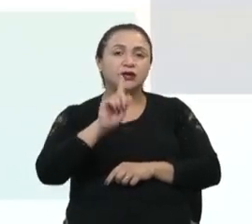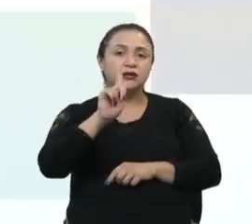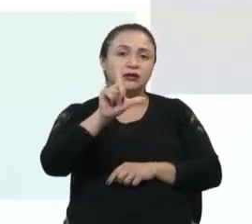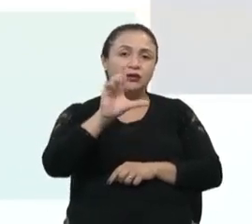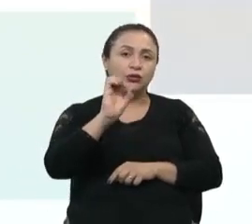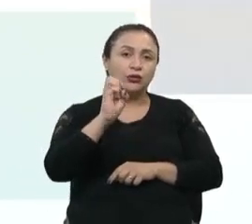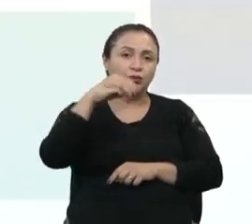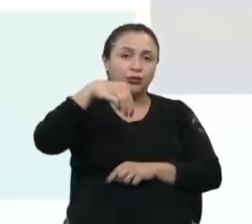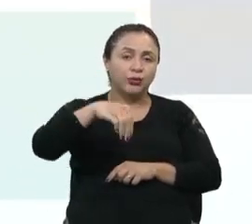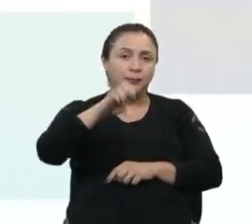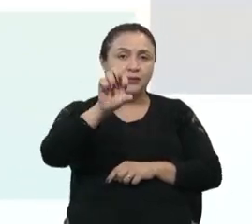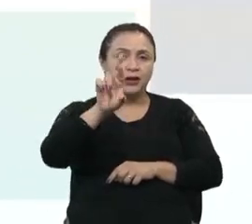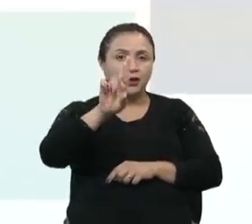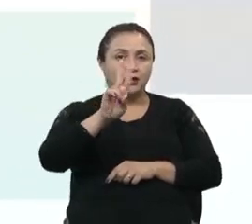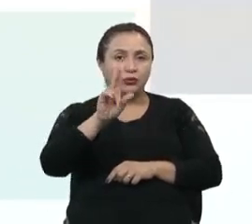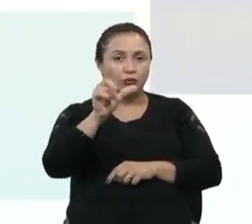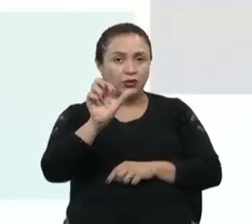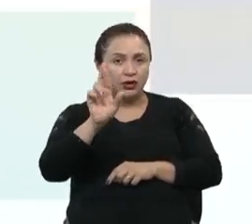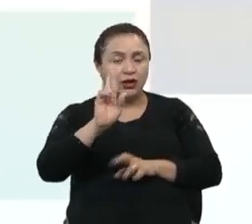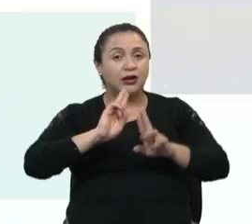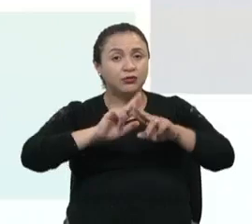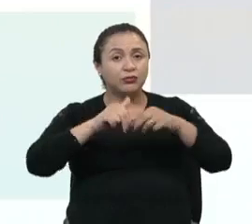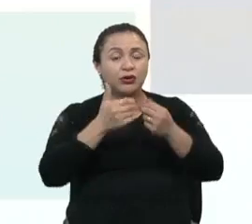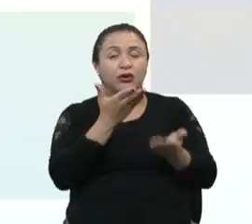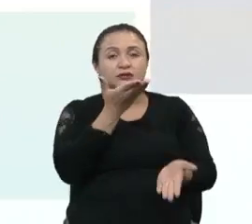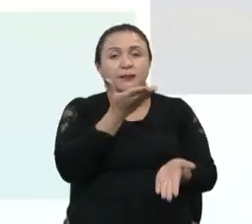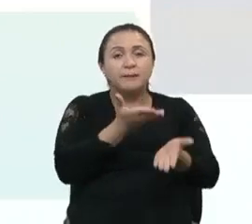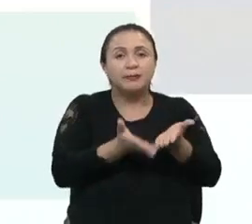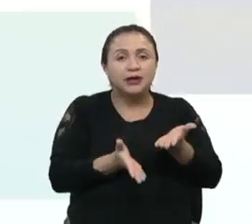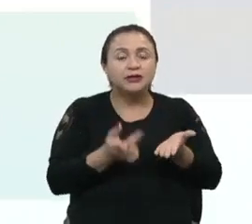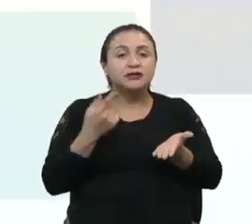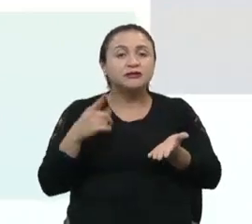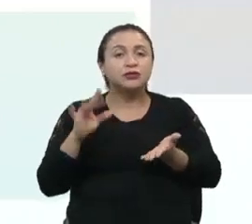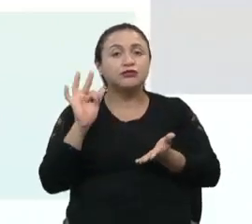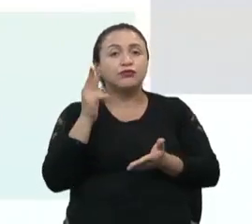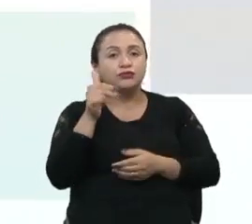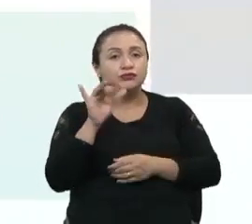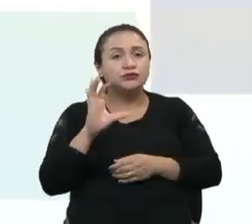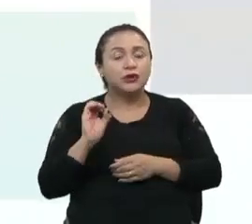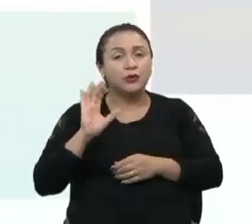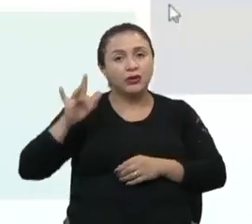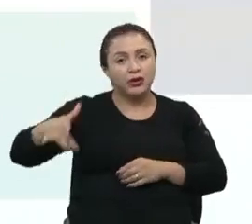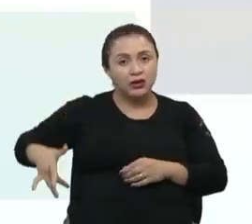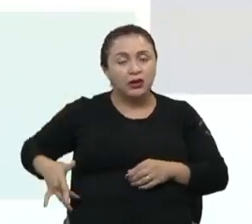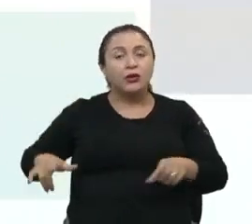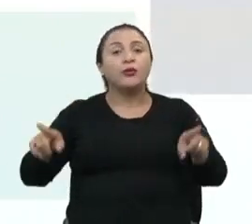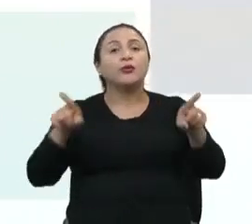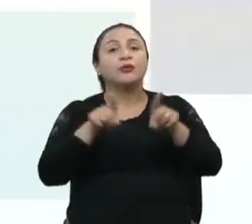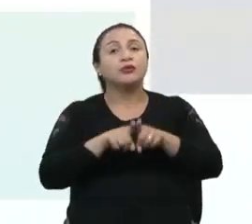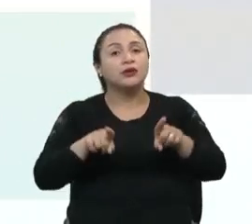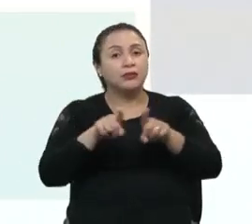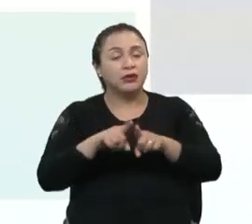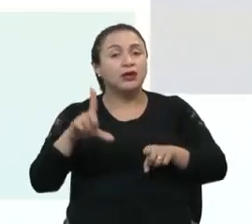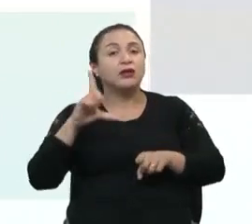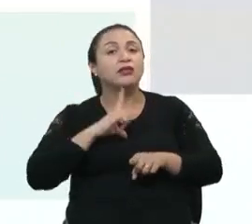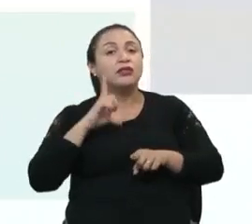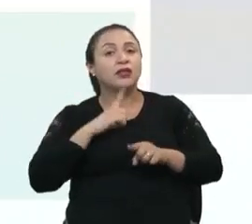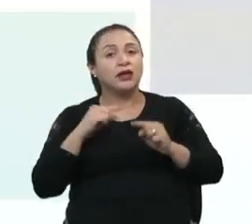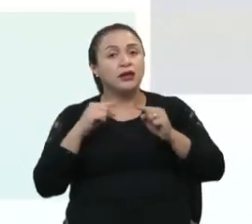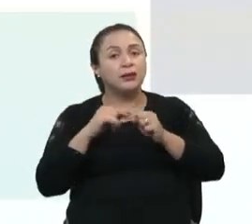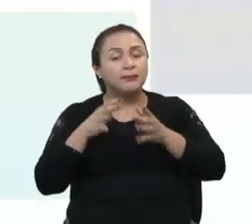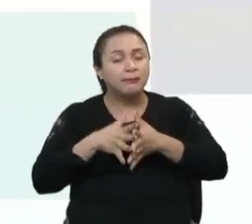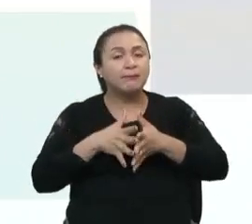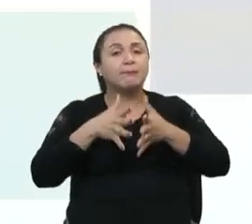também no idoso em função de perdas da função renal, que também tem uma